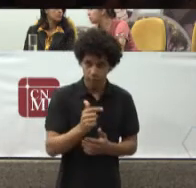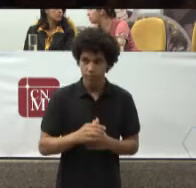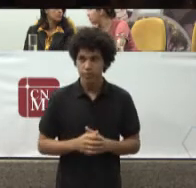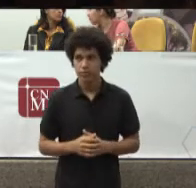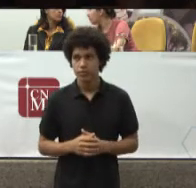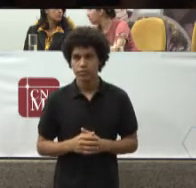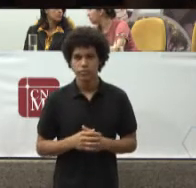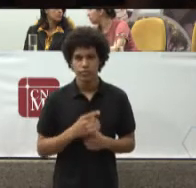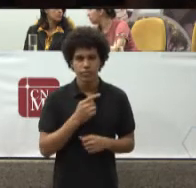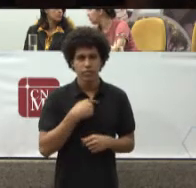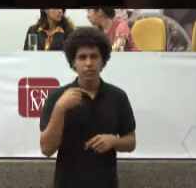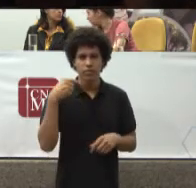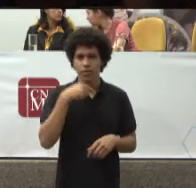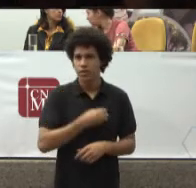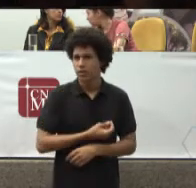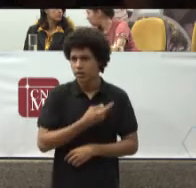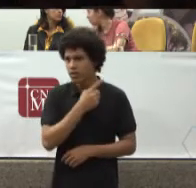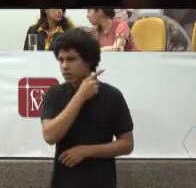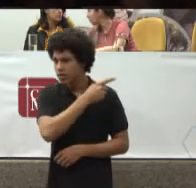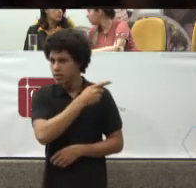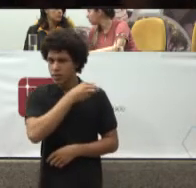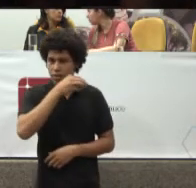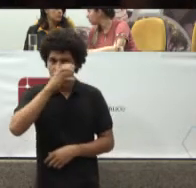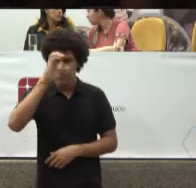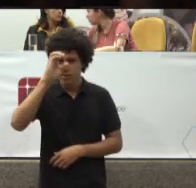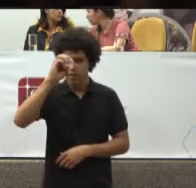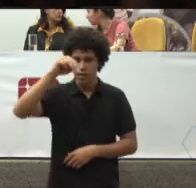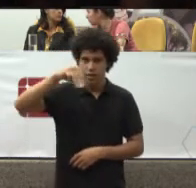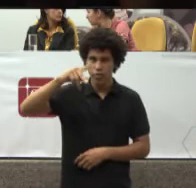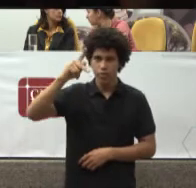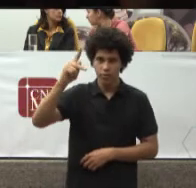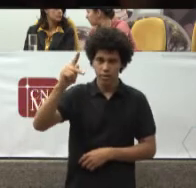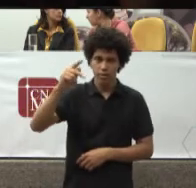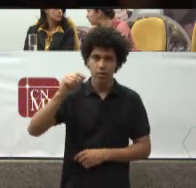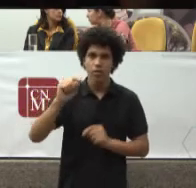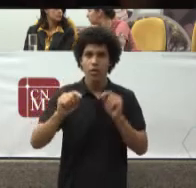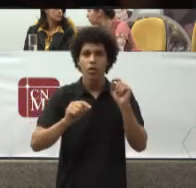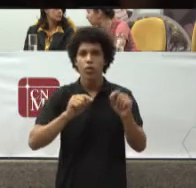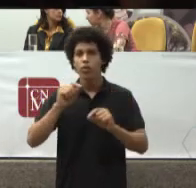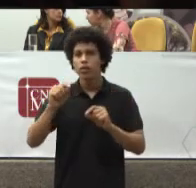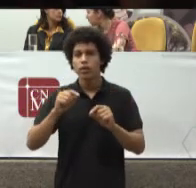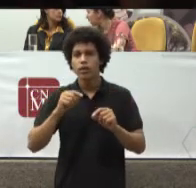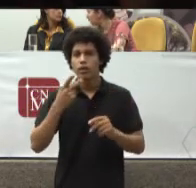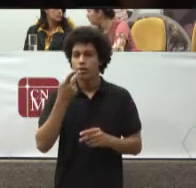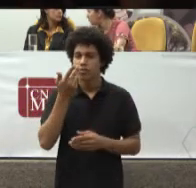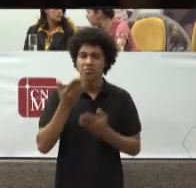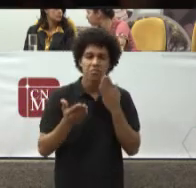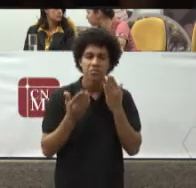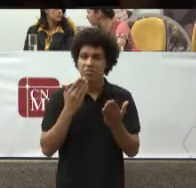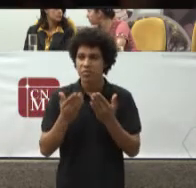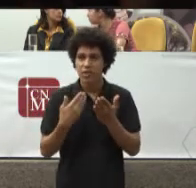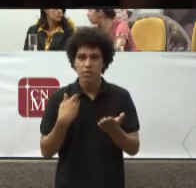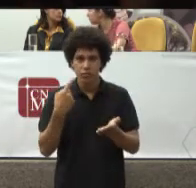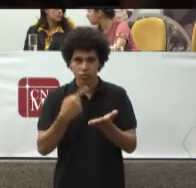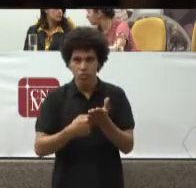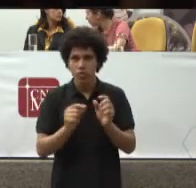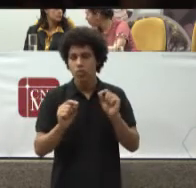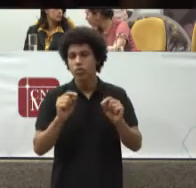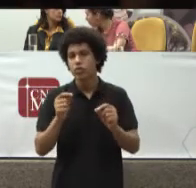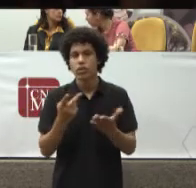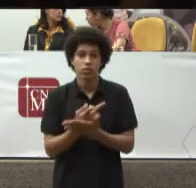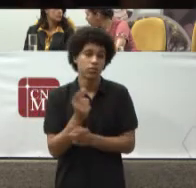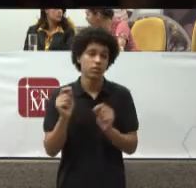Aqui No CNMP Como as questões Têm sido tratadas Muito recentemente